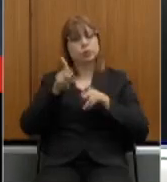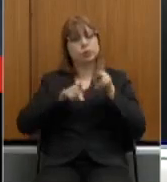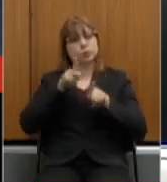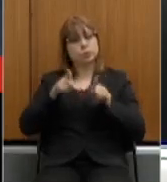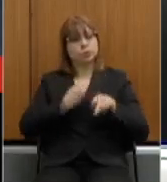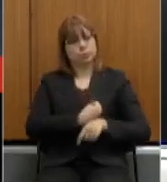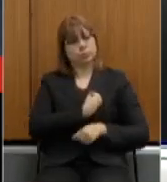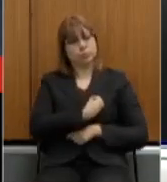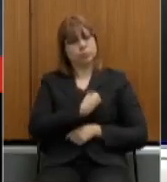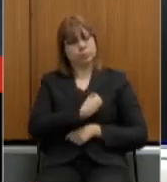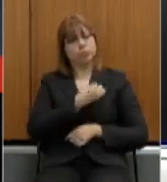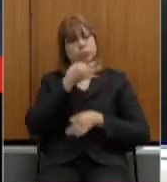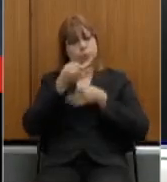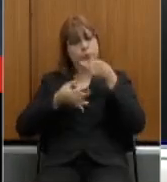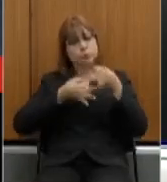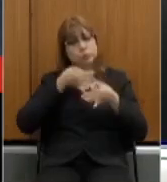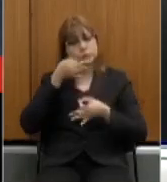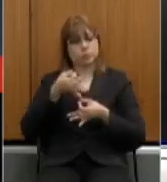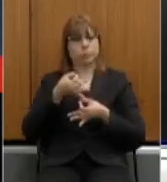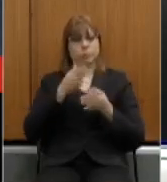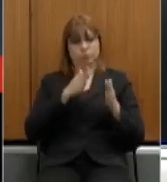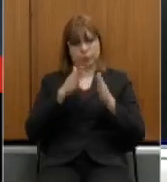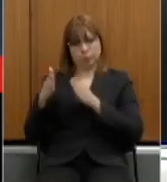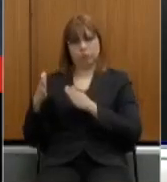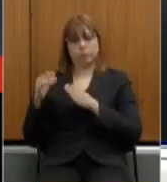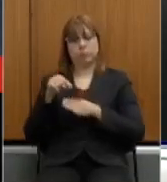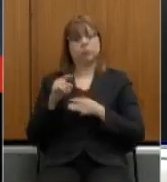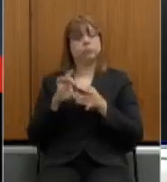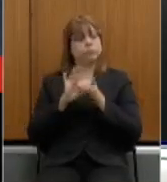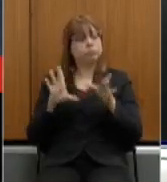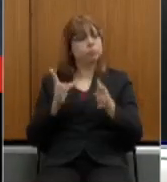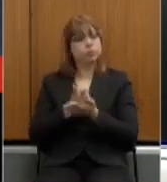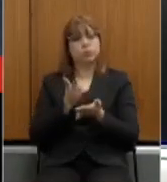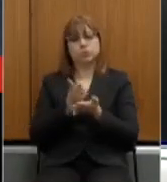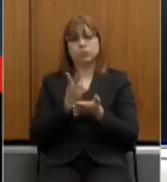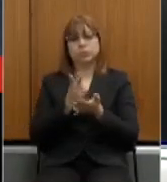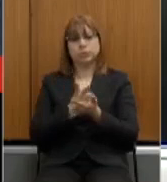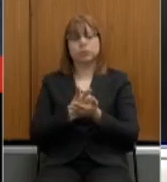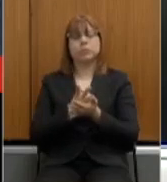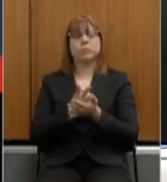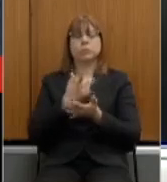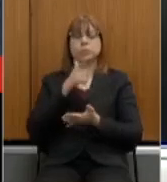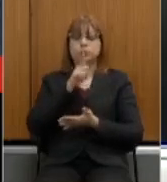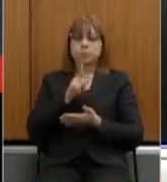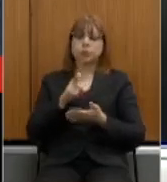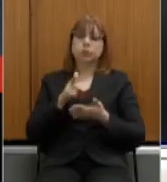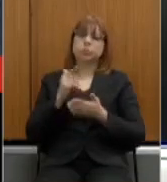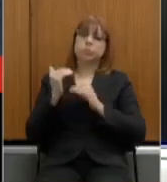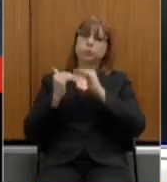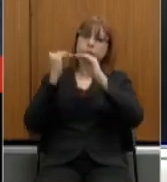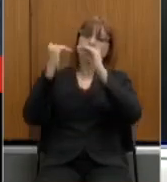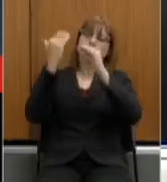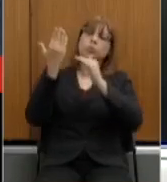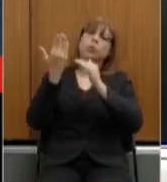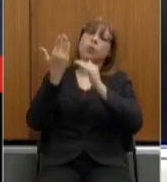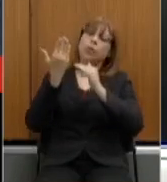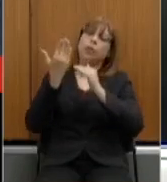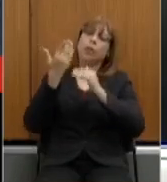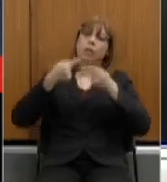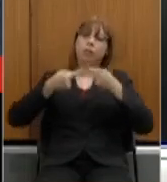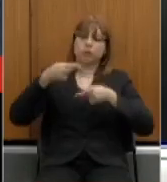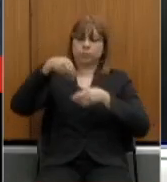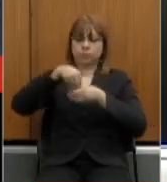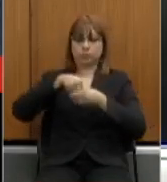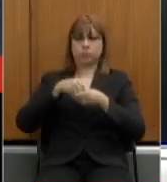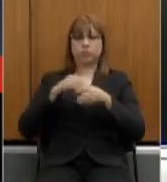processo legislativo e estarão sempre abertos e preparados para engrandecerem os debates promovidos por esta